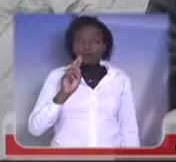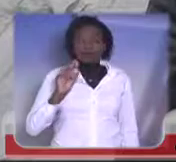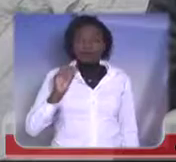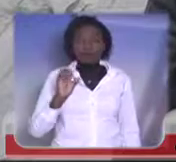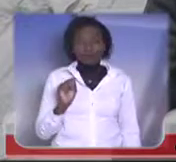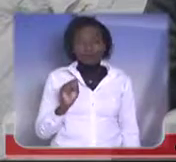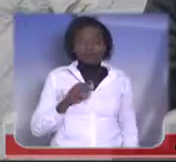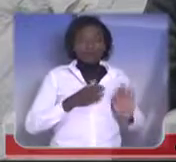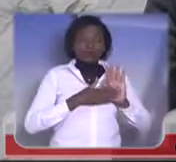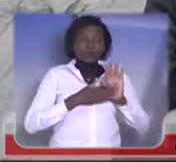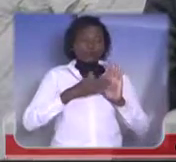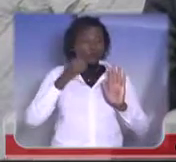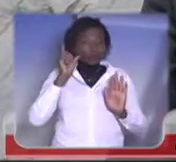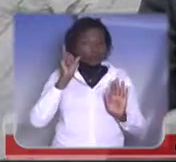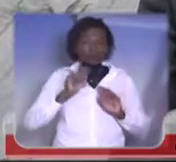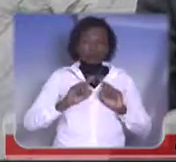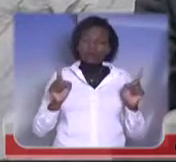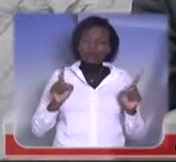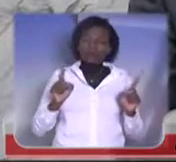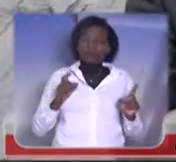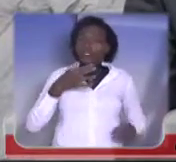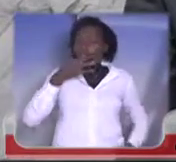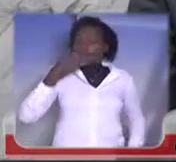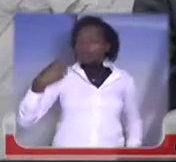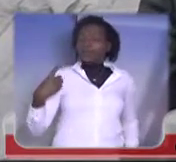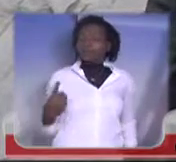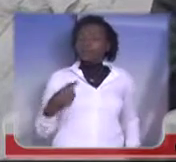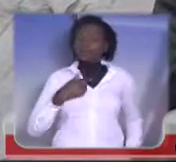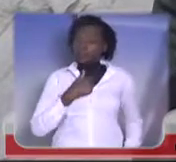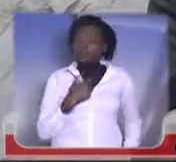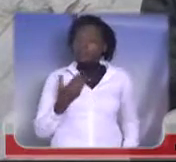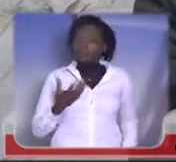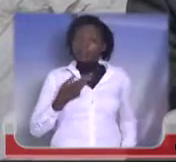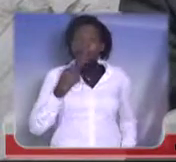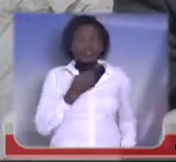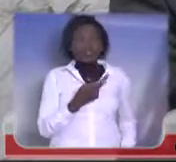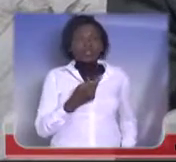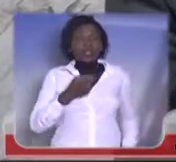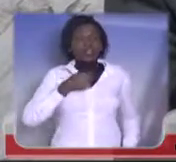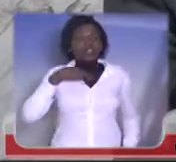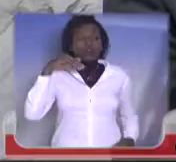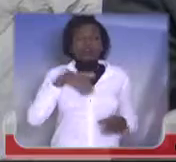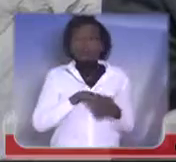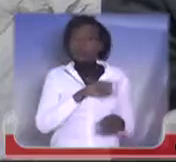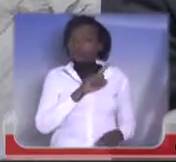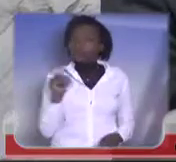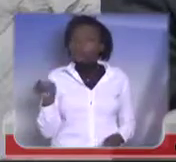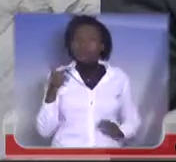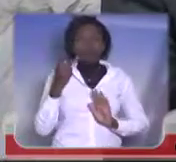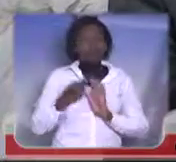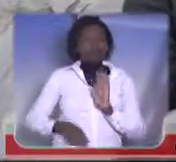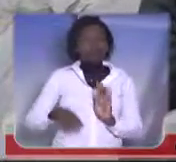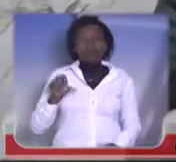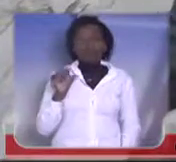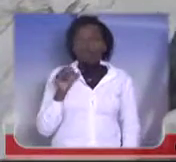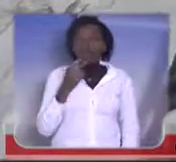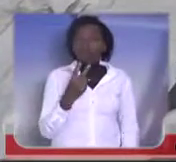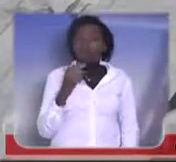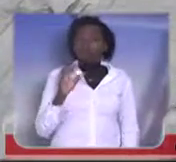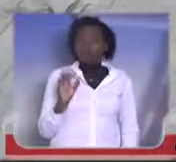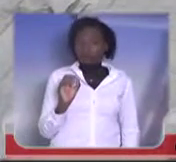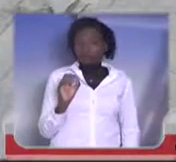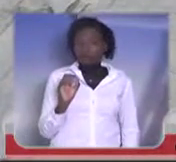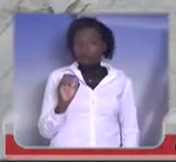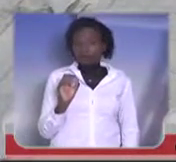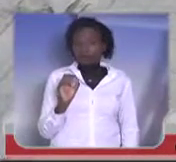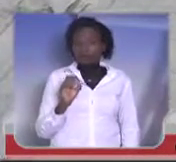trouxe ontem, mas quero também me posicionar da seguinte maneira. Eu não vou votar o projeto 920 enquanto